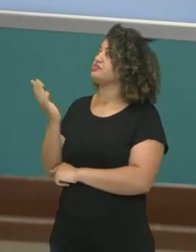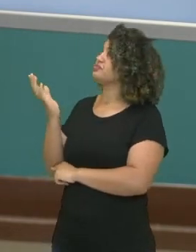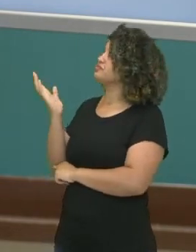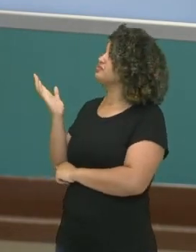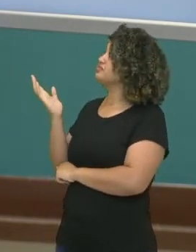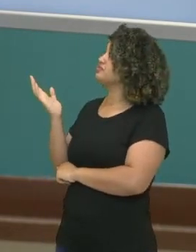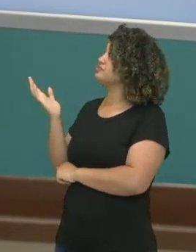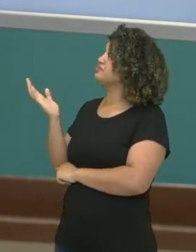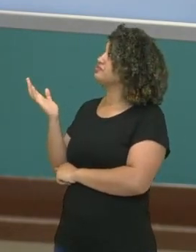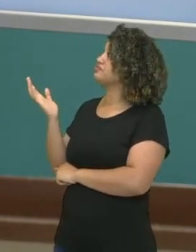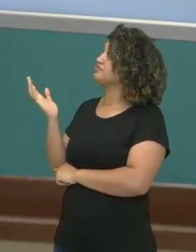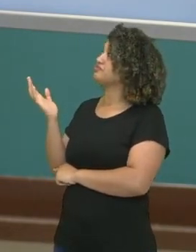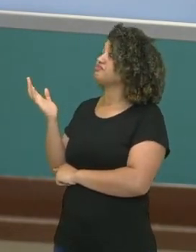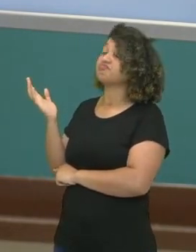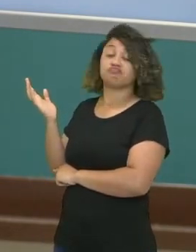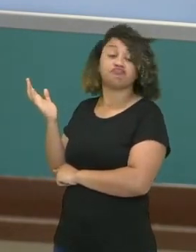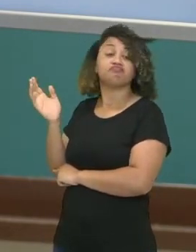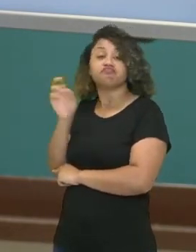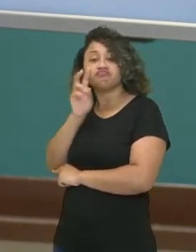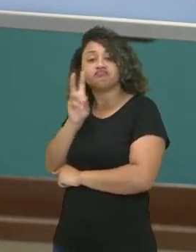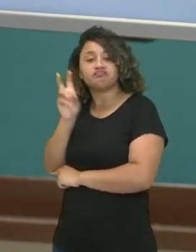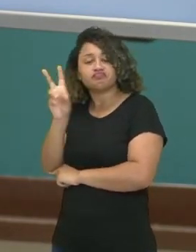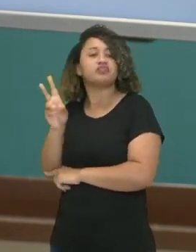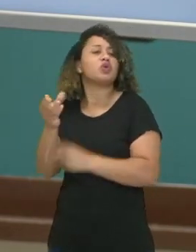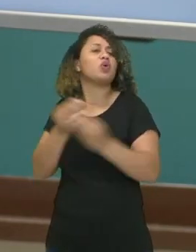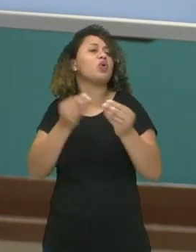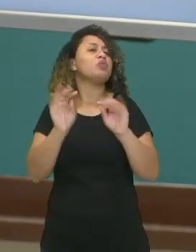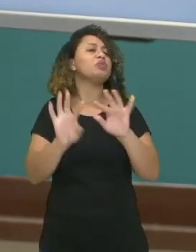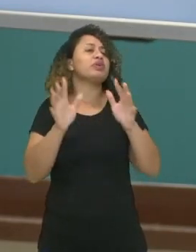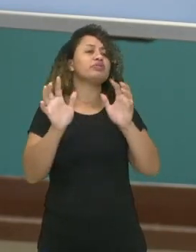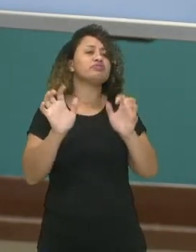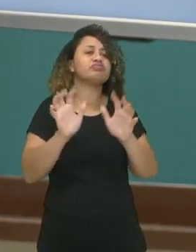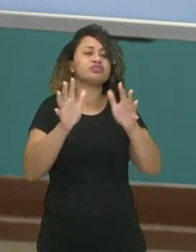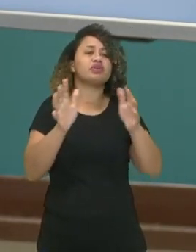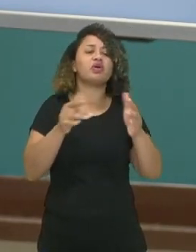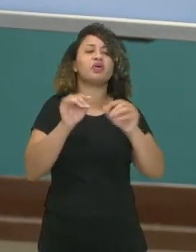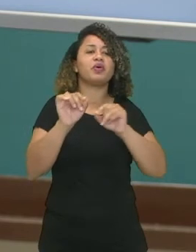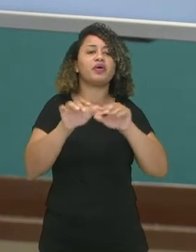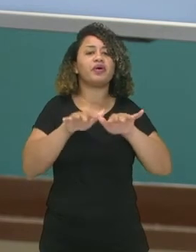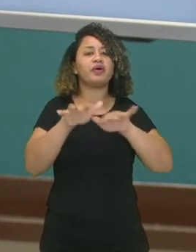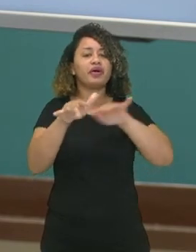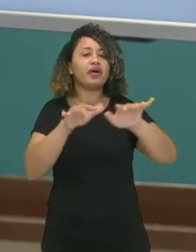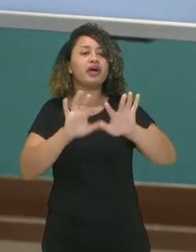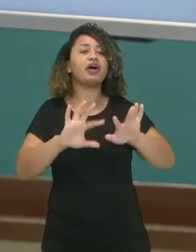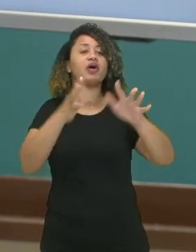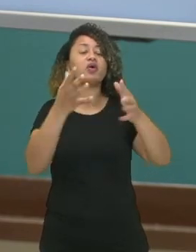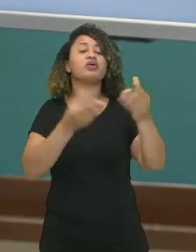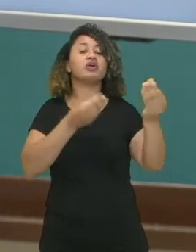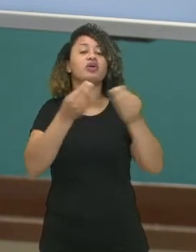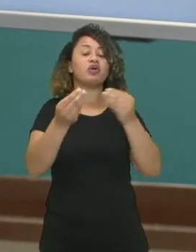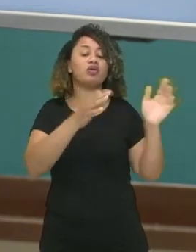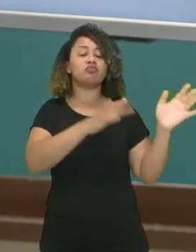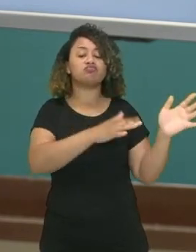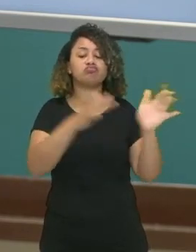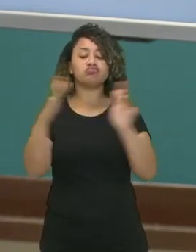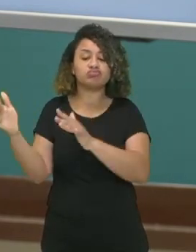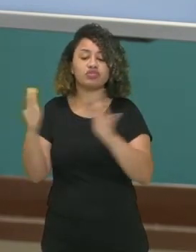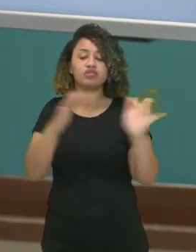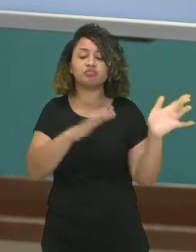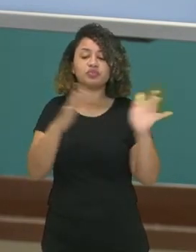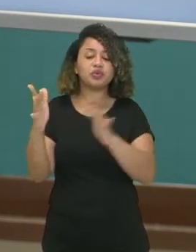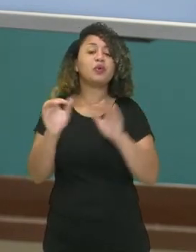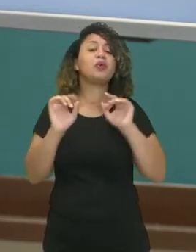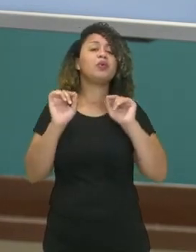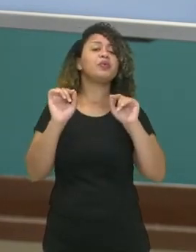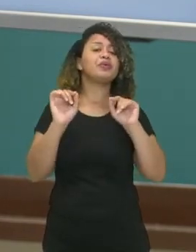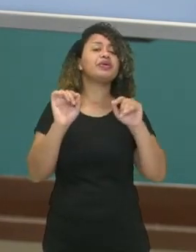impulsos nervosos, cuja propagação, o movimento, ocorre sempre no mesmo sentido. Qual